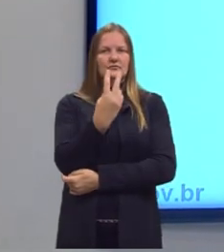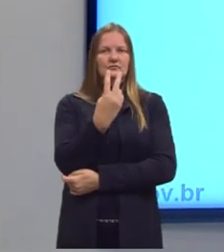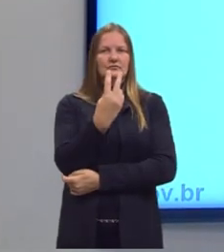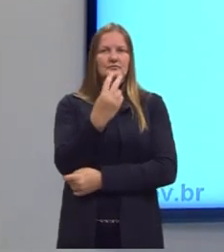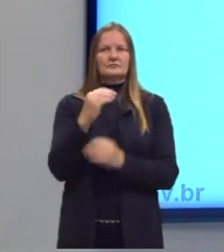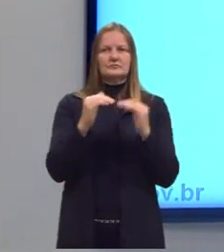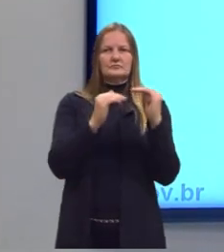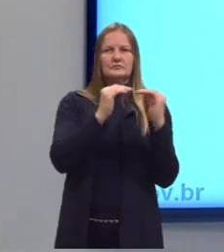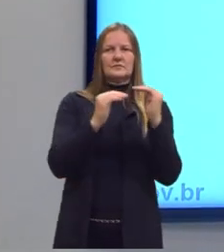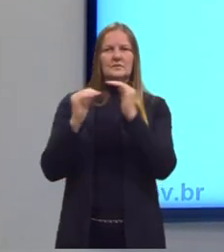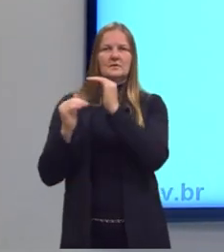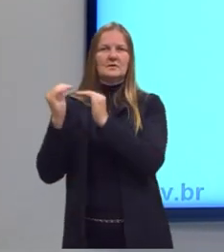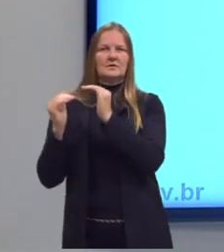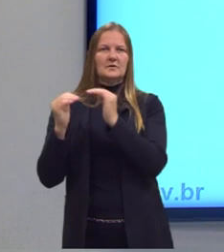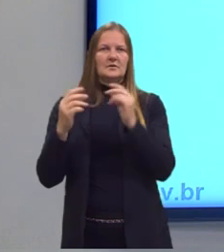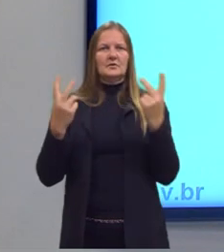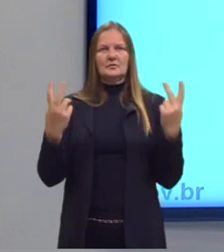ferros.